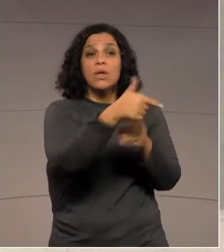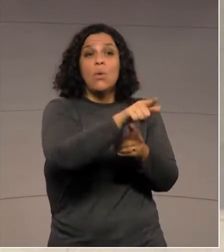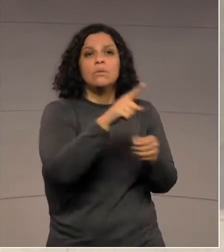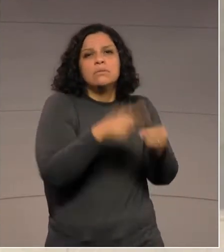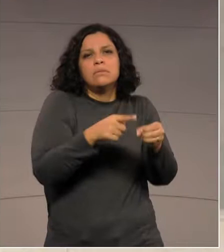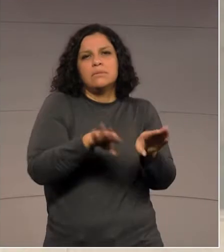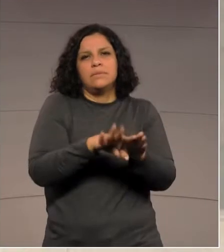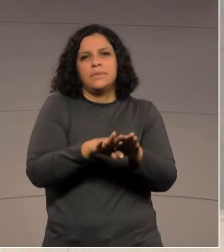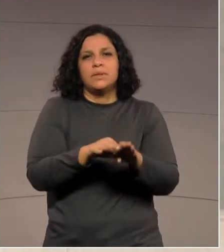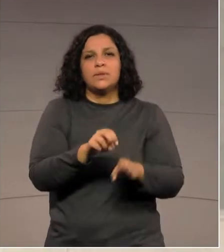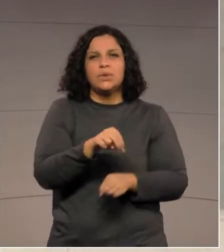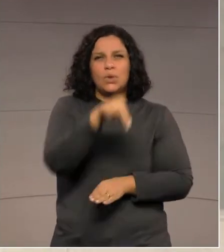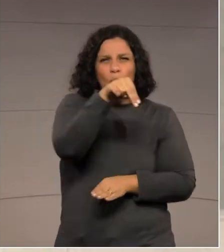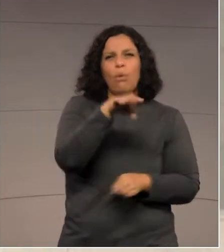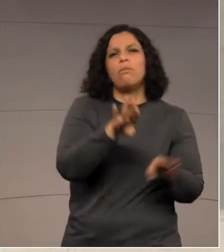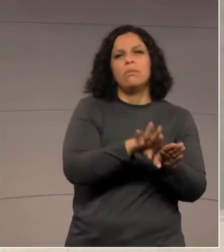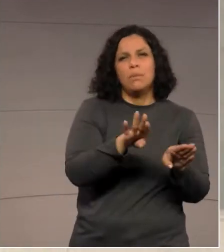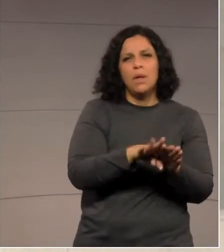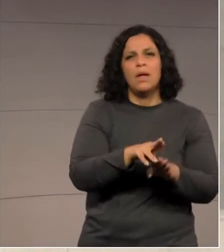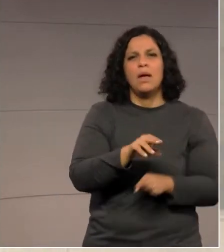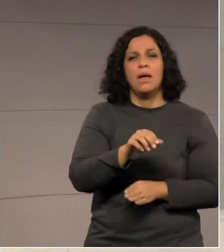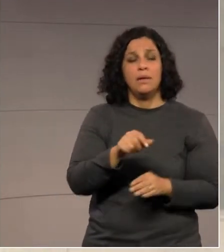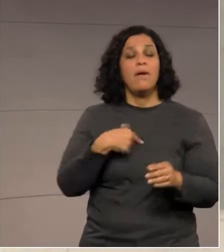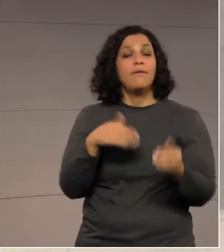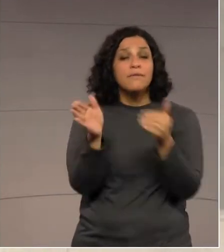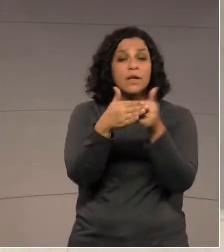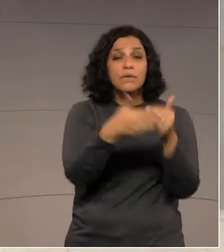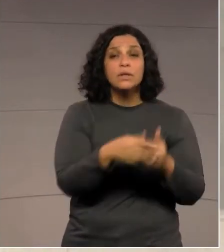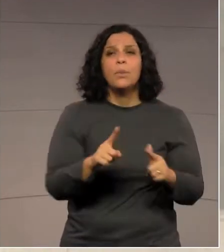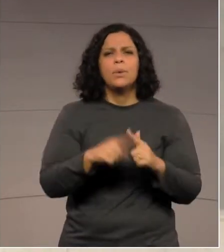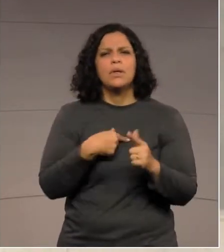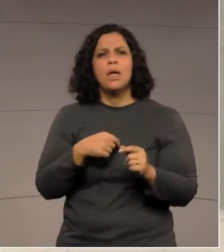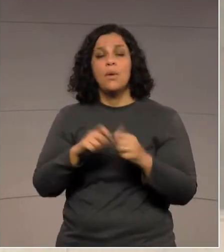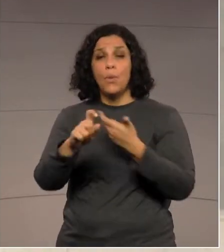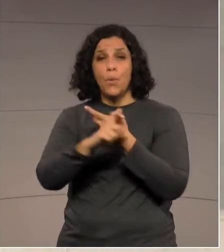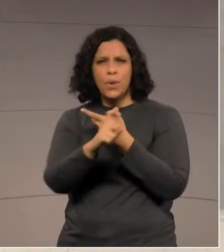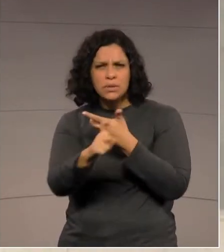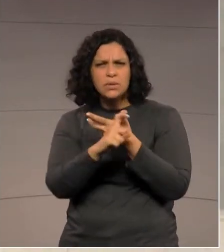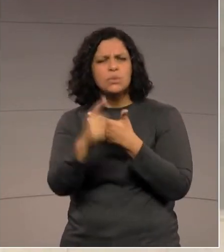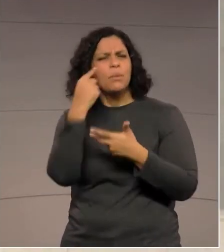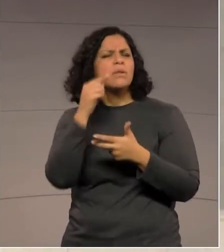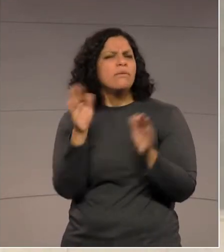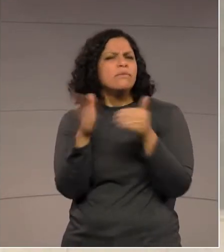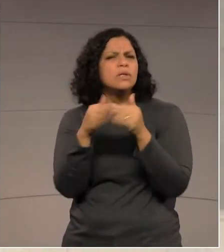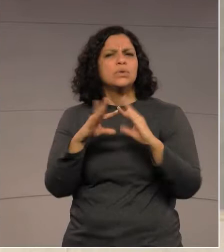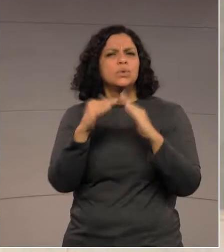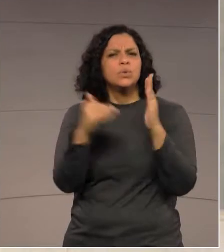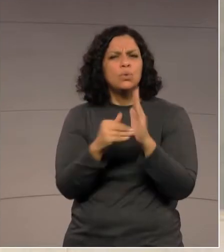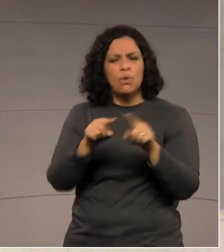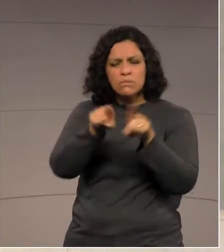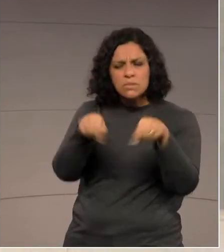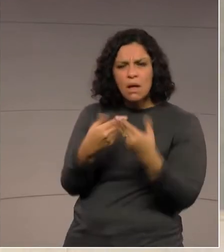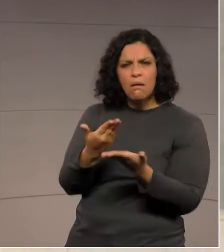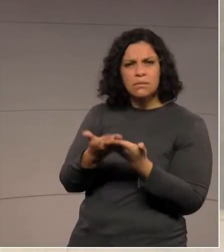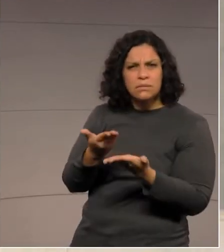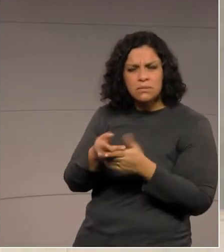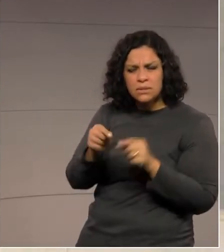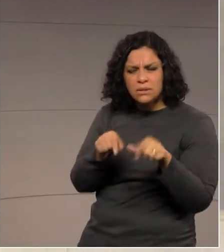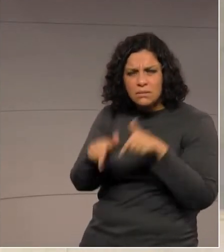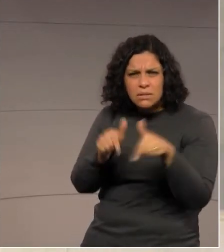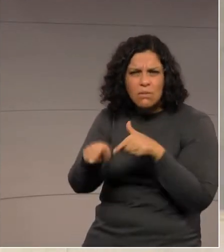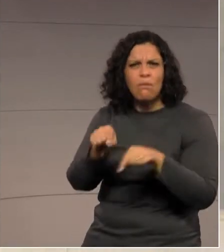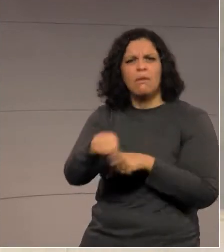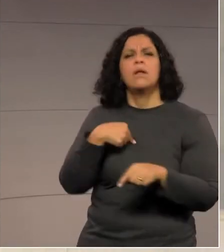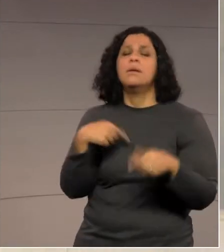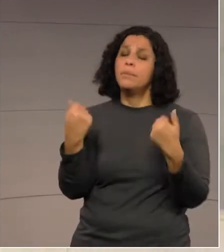também no norte pioneiro, há essa intenção do Poder Executivo Estadual. E eu vou continuar insistindo, eu entendo que